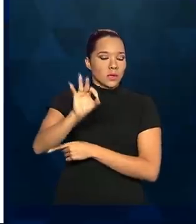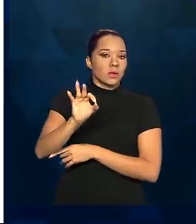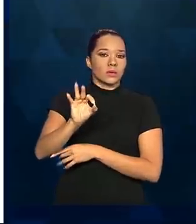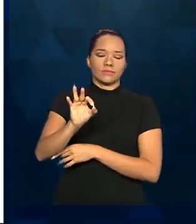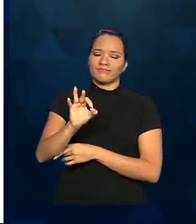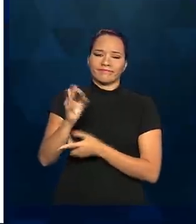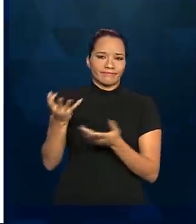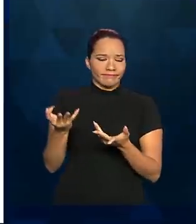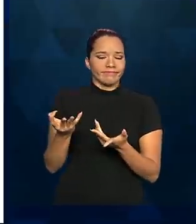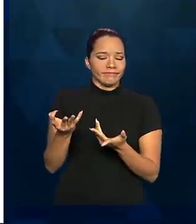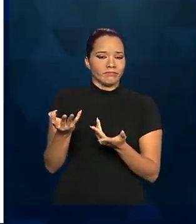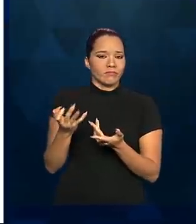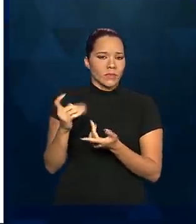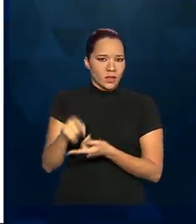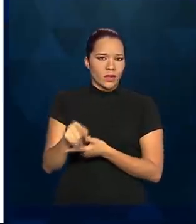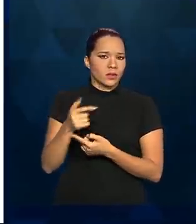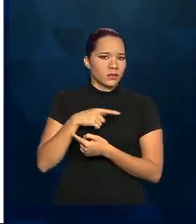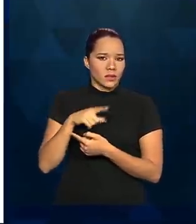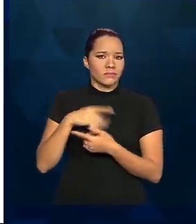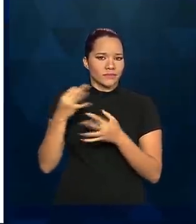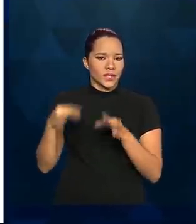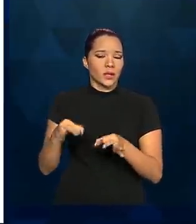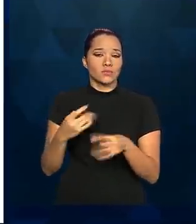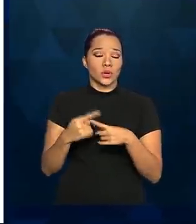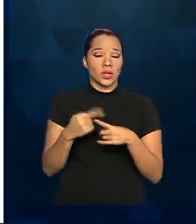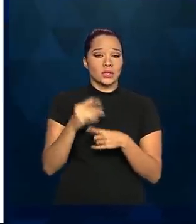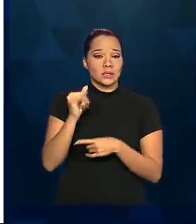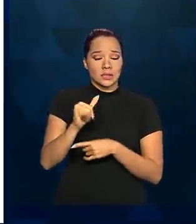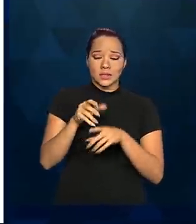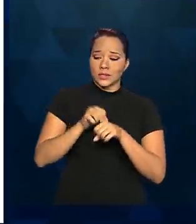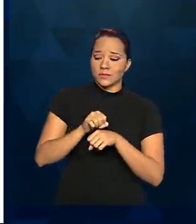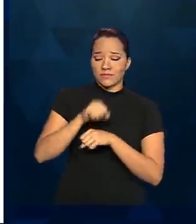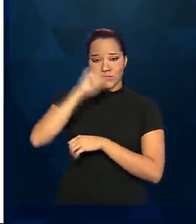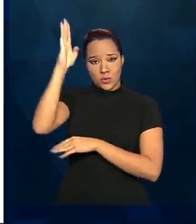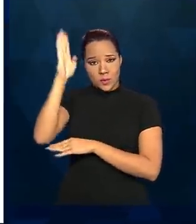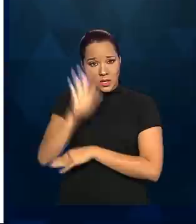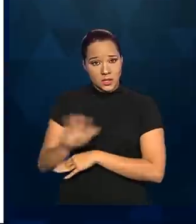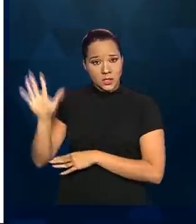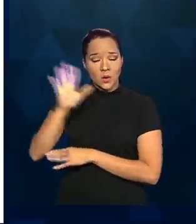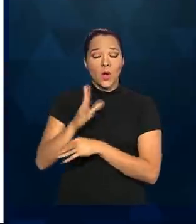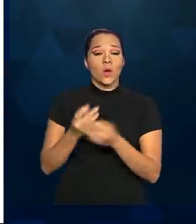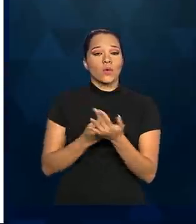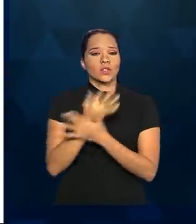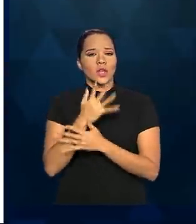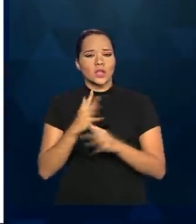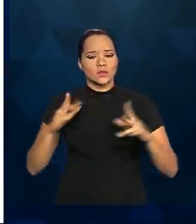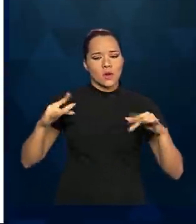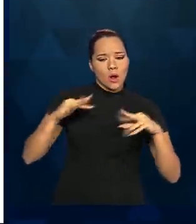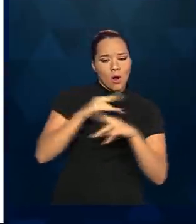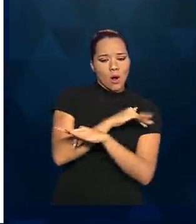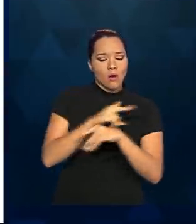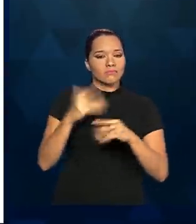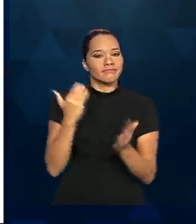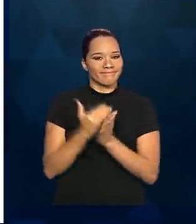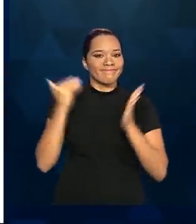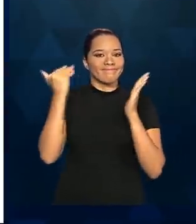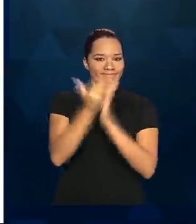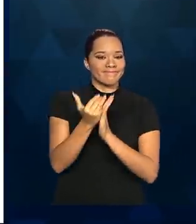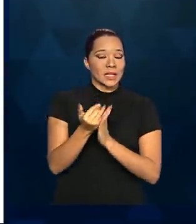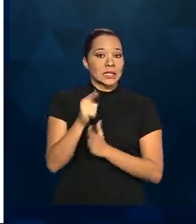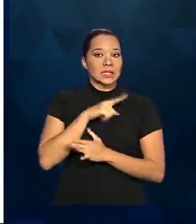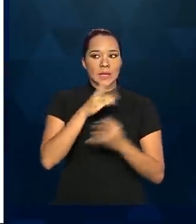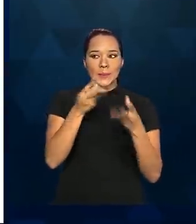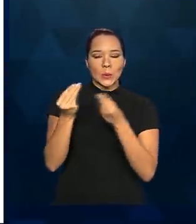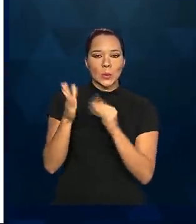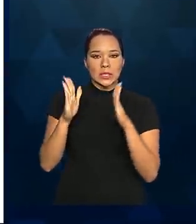faz todo sentido, sob ponto de vista científico, porque quando a gente expande para o Brasil, a aglomeração é maior. A gente tem